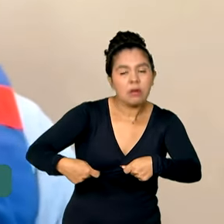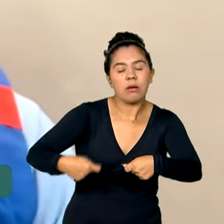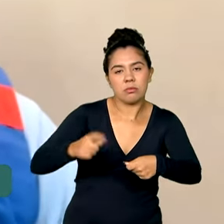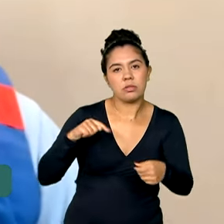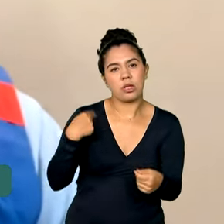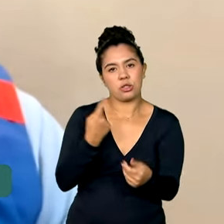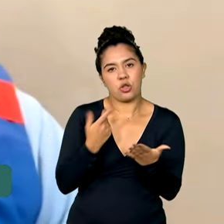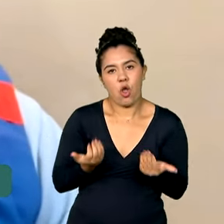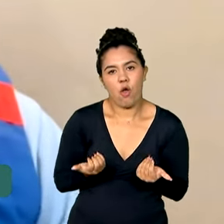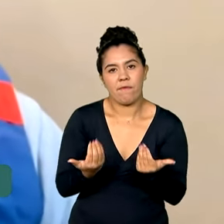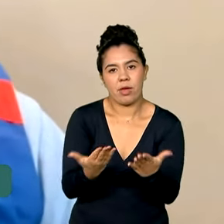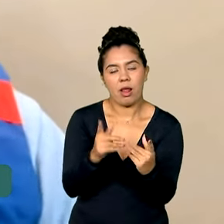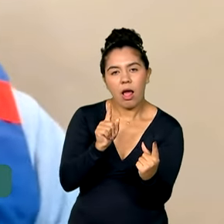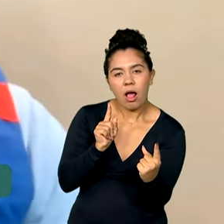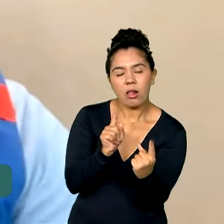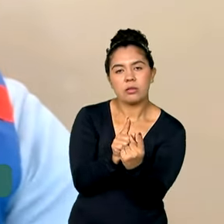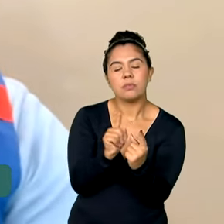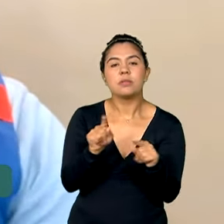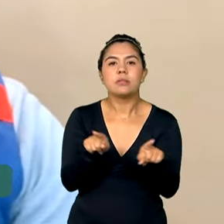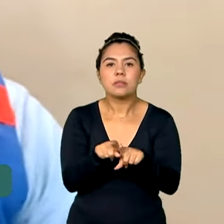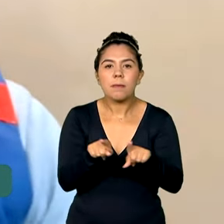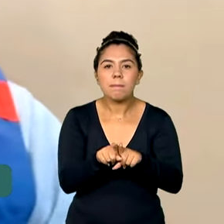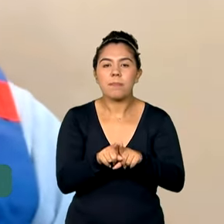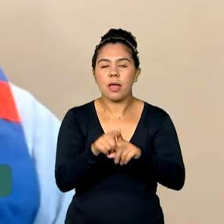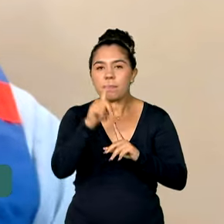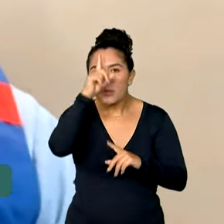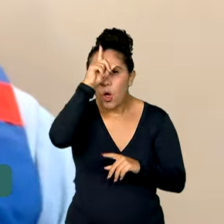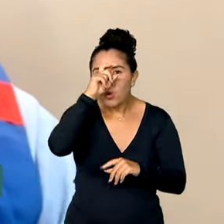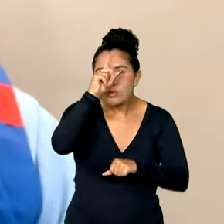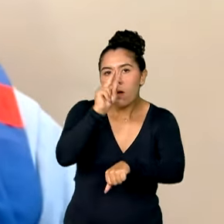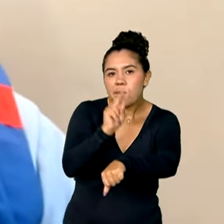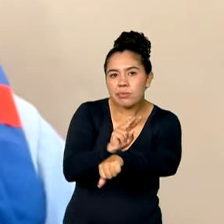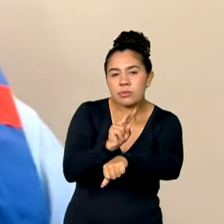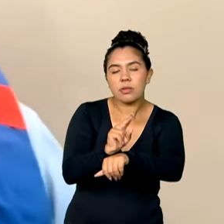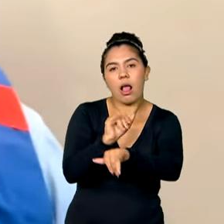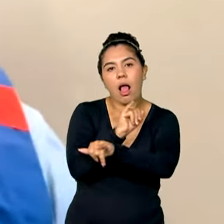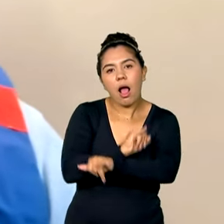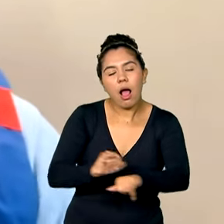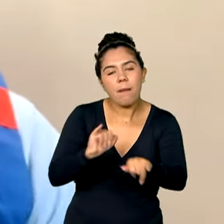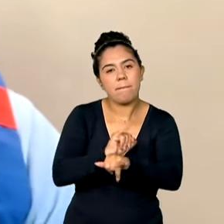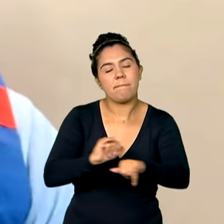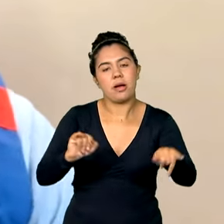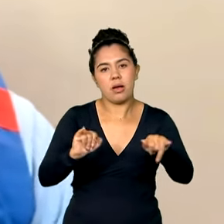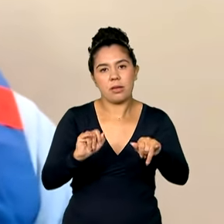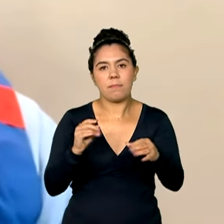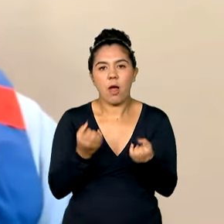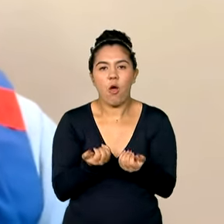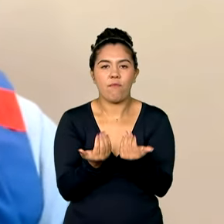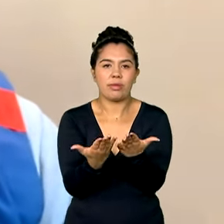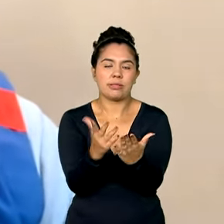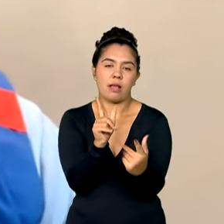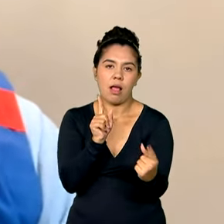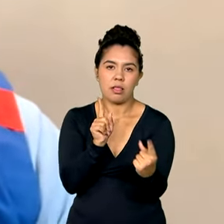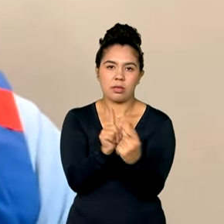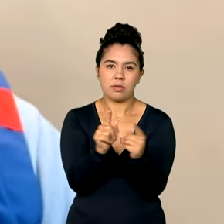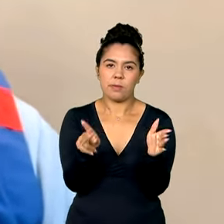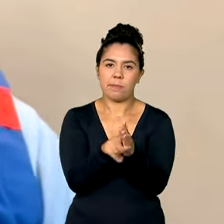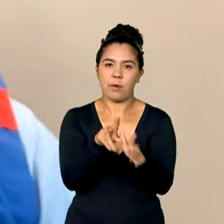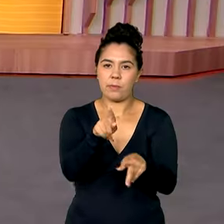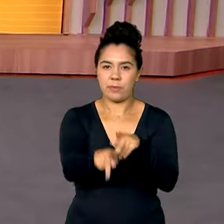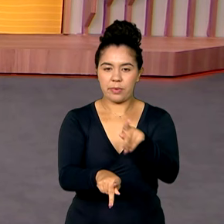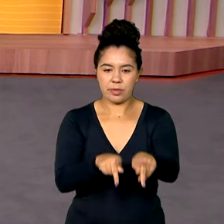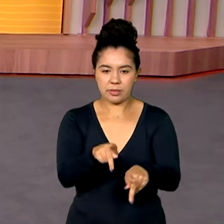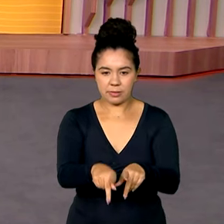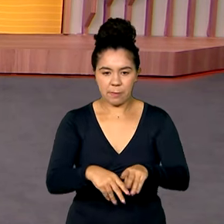até levar, se for o caso, os nossos hospitais de campanha, em último caso, para poder fazer o atendimento desta população.